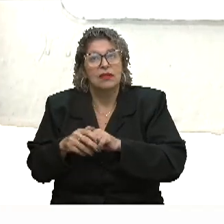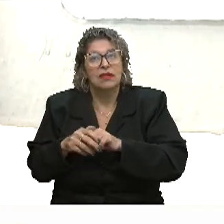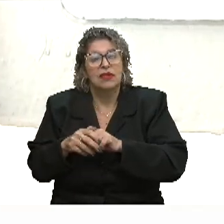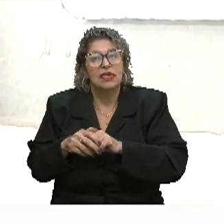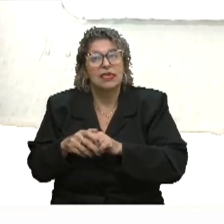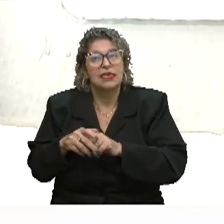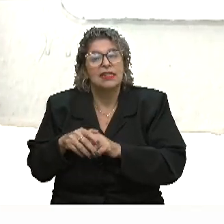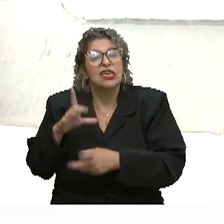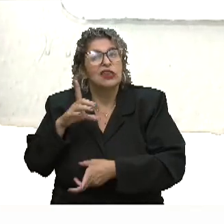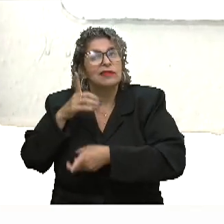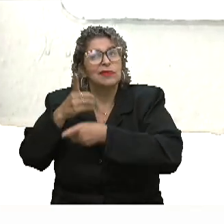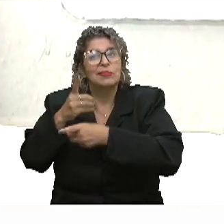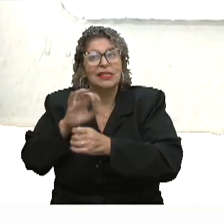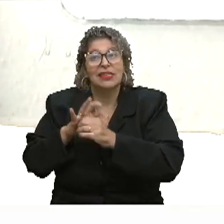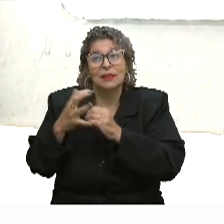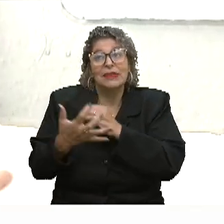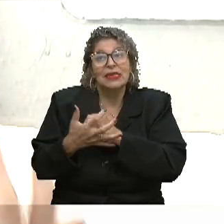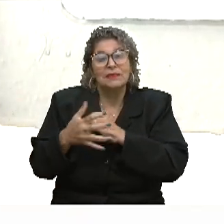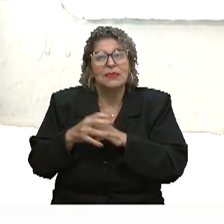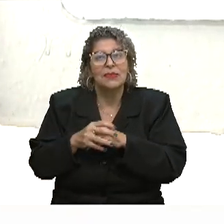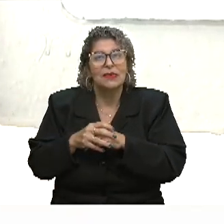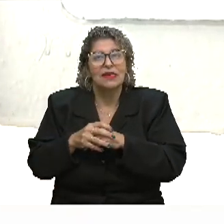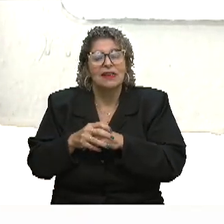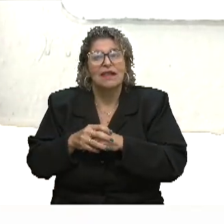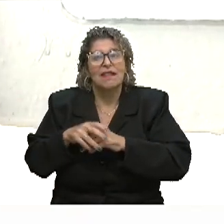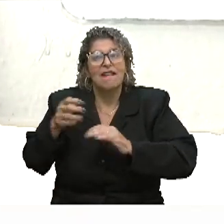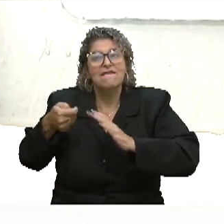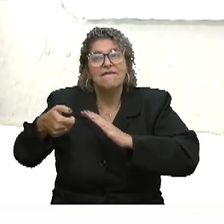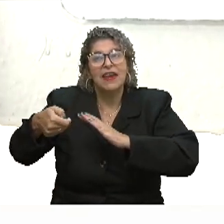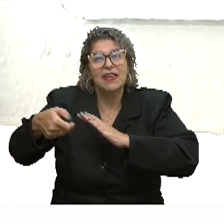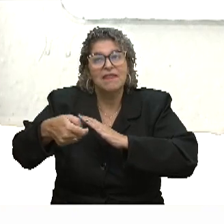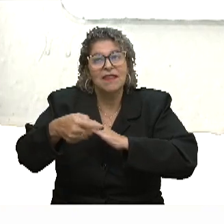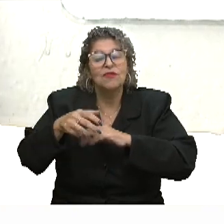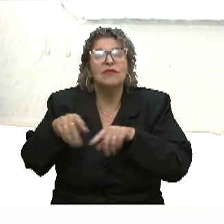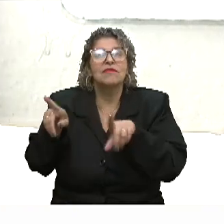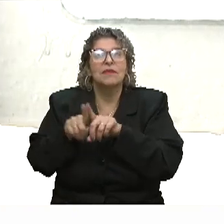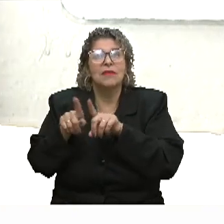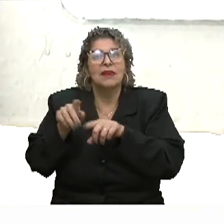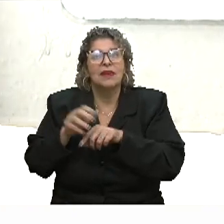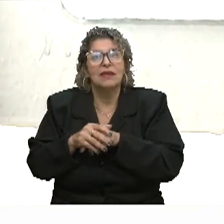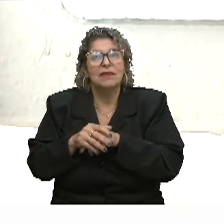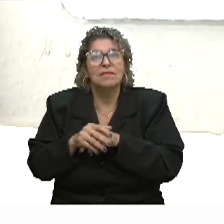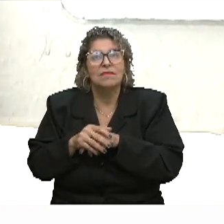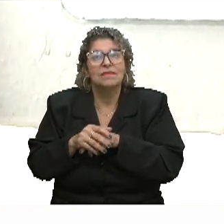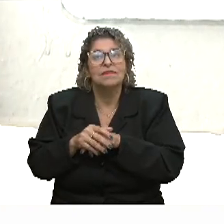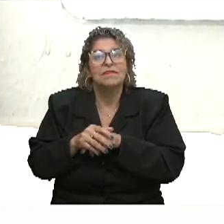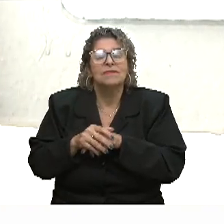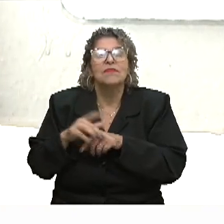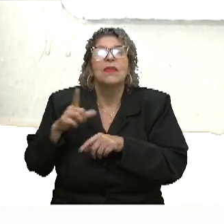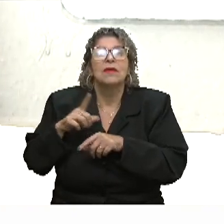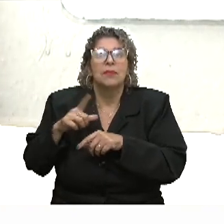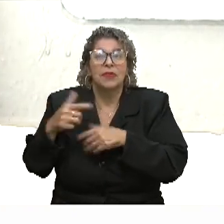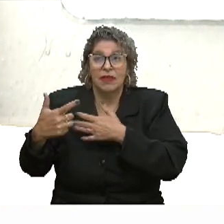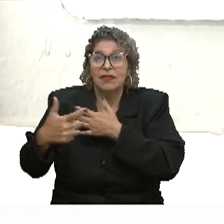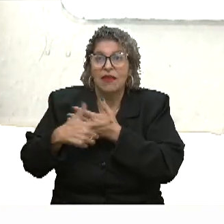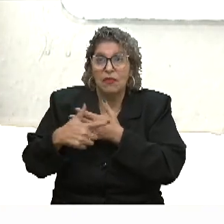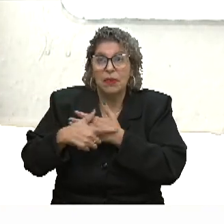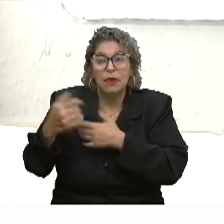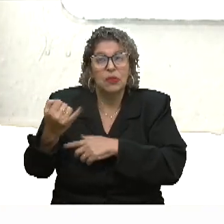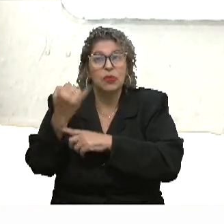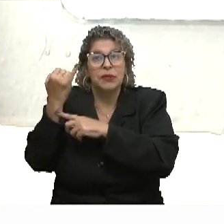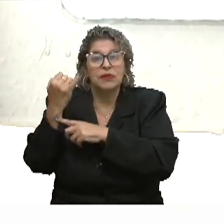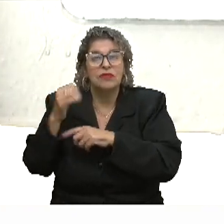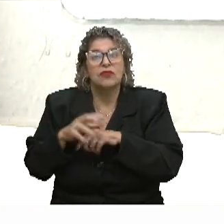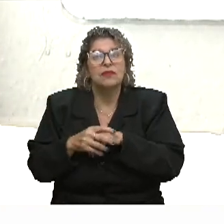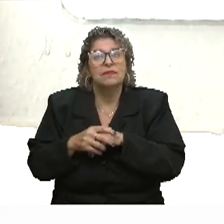descobertas ao longo da pandemia e fake news e muitas coisas, como as meninas falaram também, o jornalismo tem um papel bem importante para revelar isso. Eu